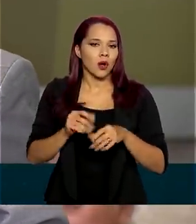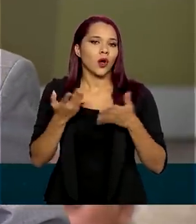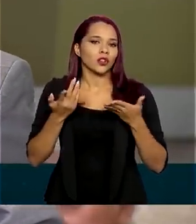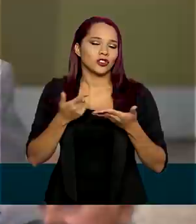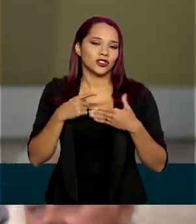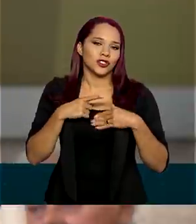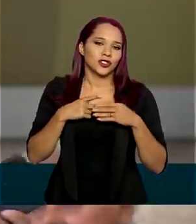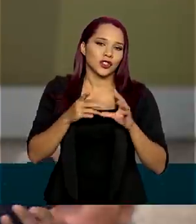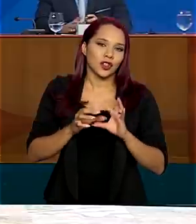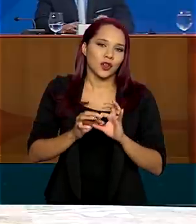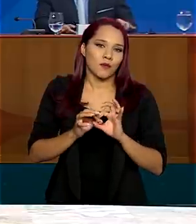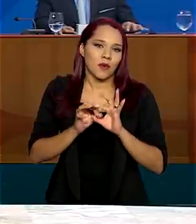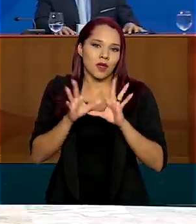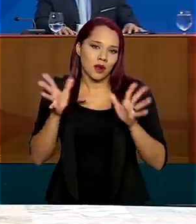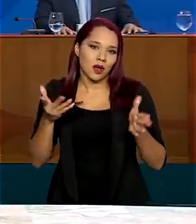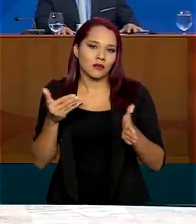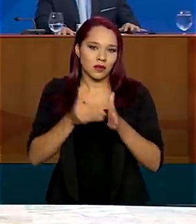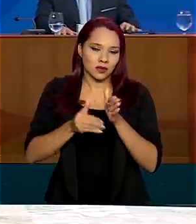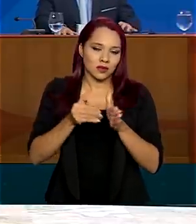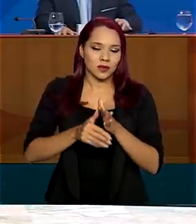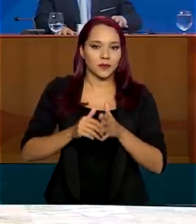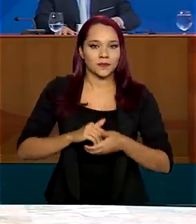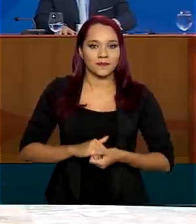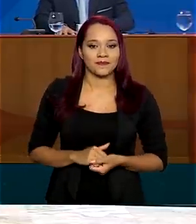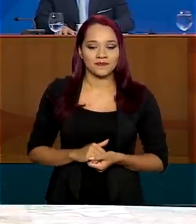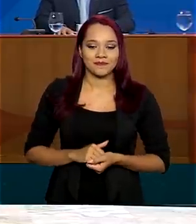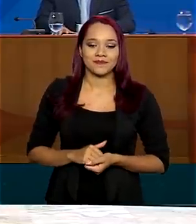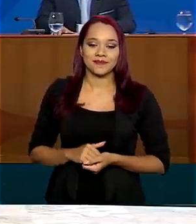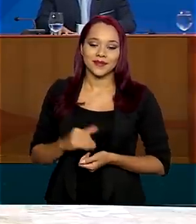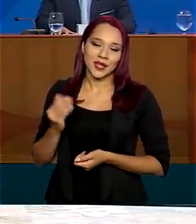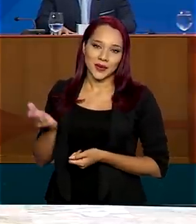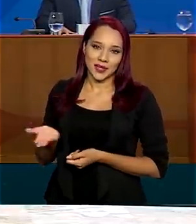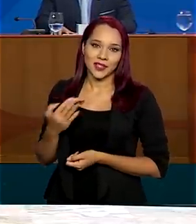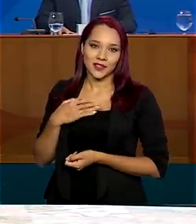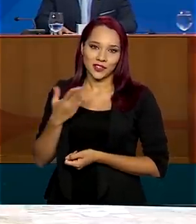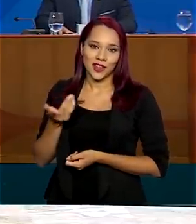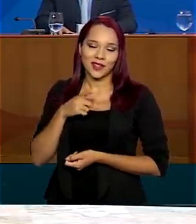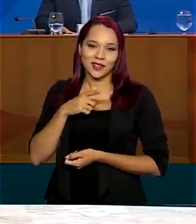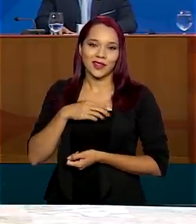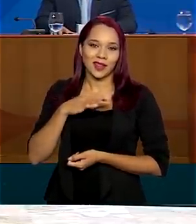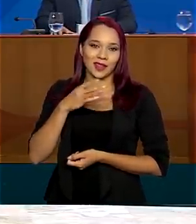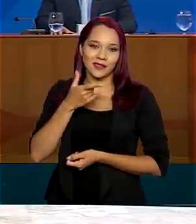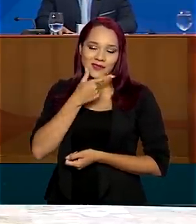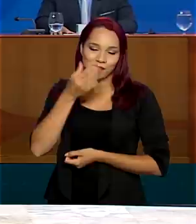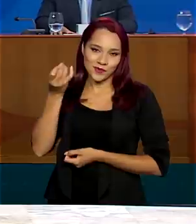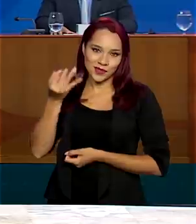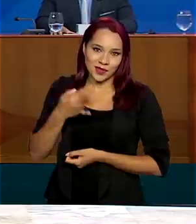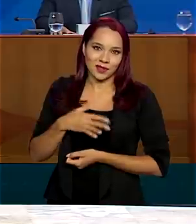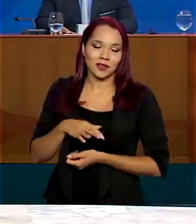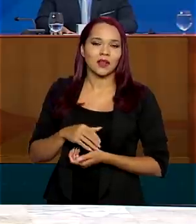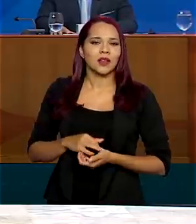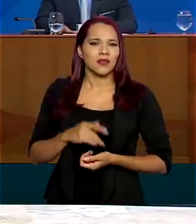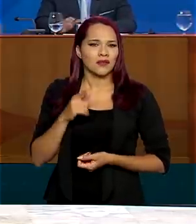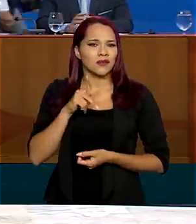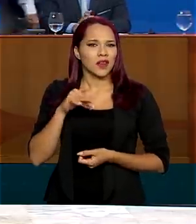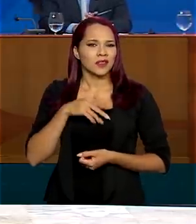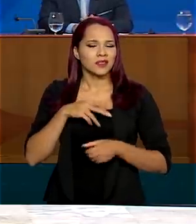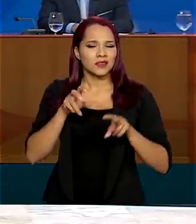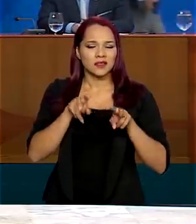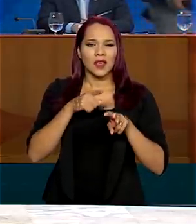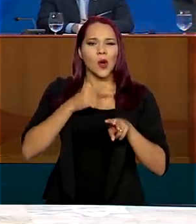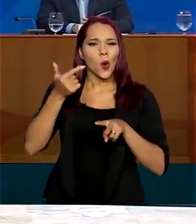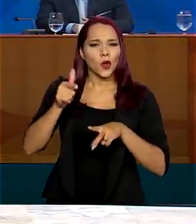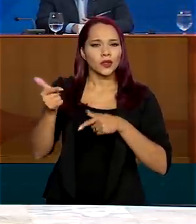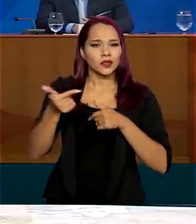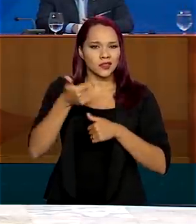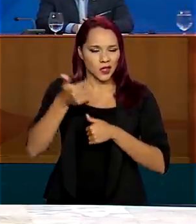restritivas? O Gabardo já está vindo aqui, os recuperados. Isso é naquela parte que a gente faz, que vai sentar o Gabardo e